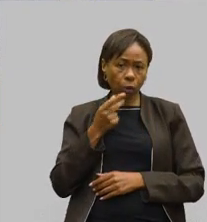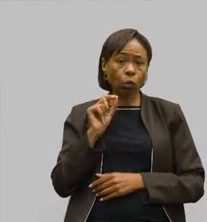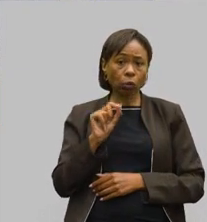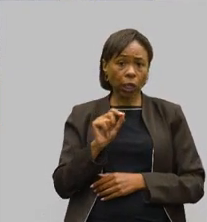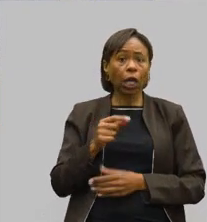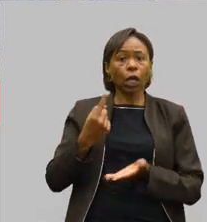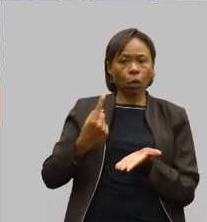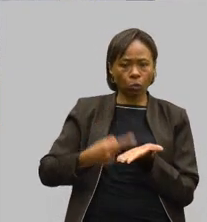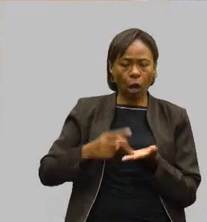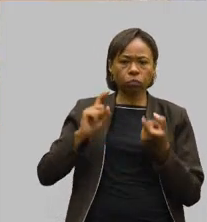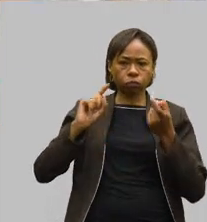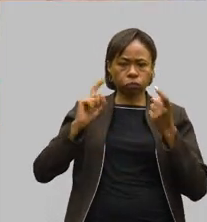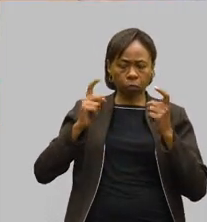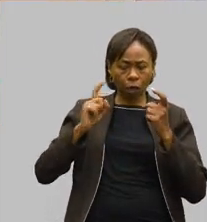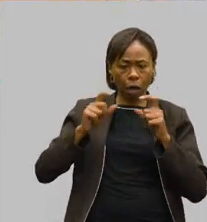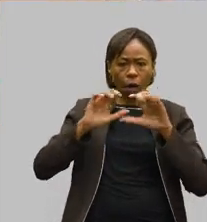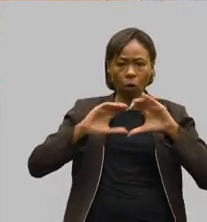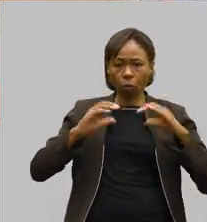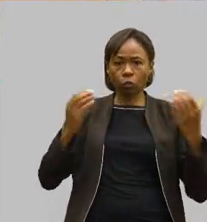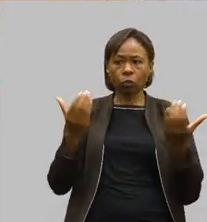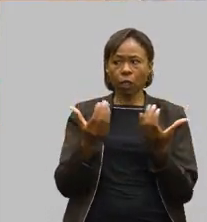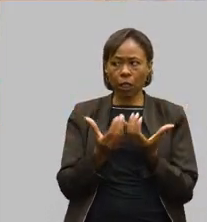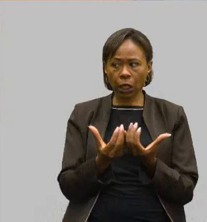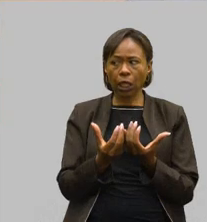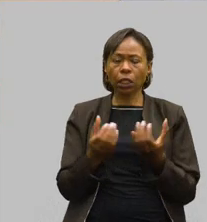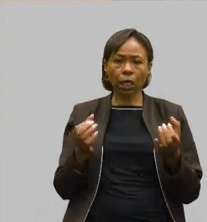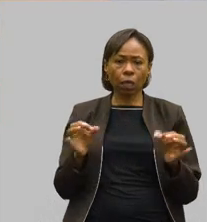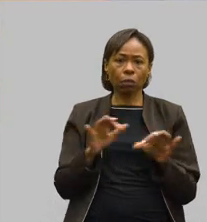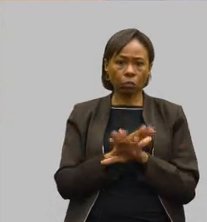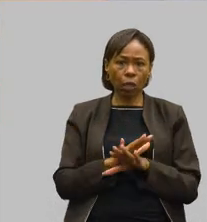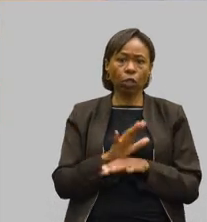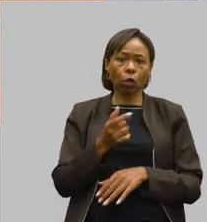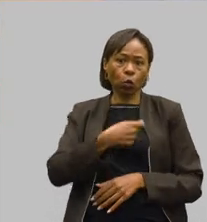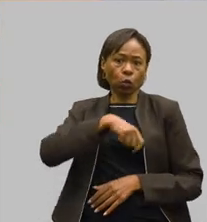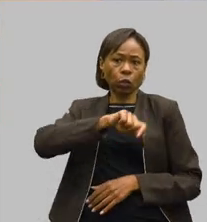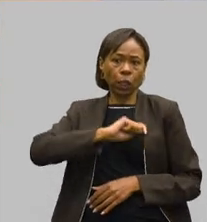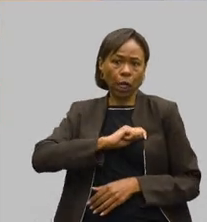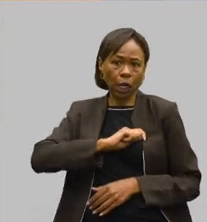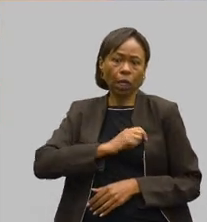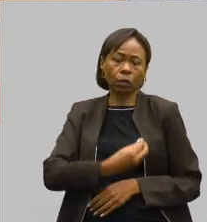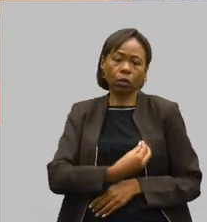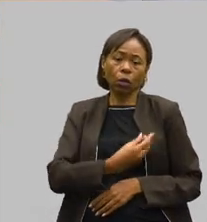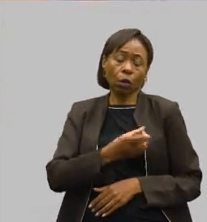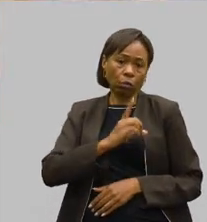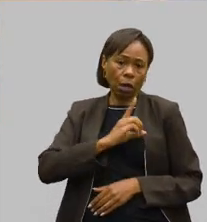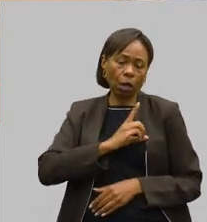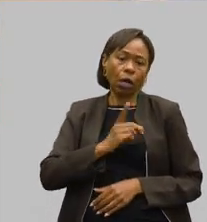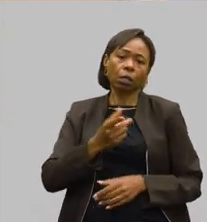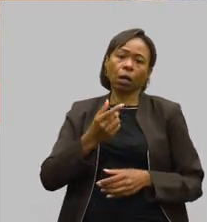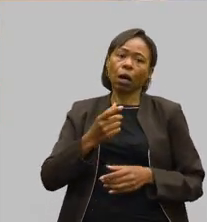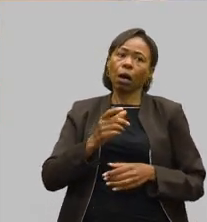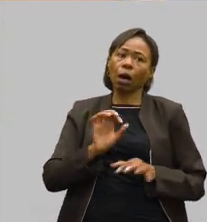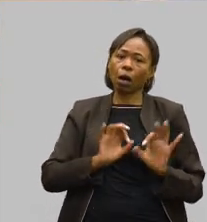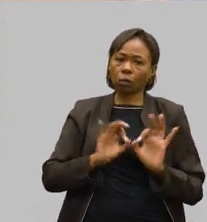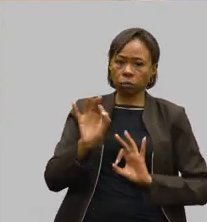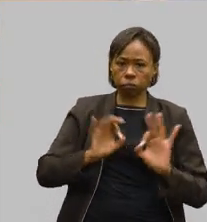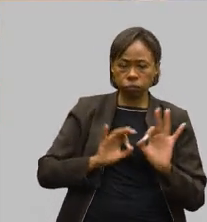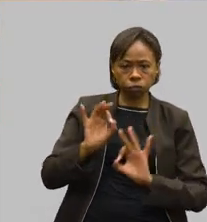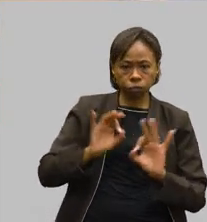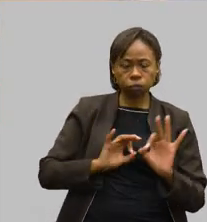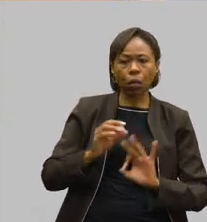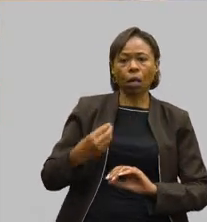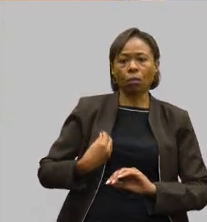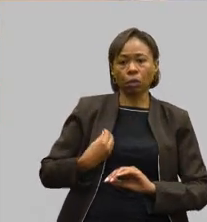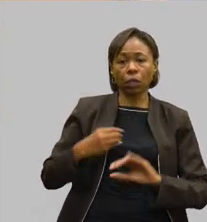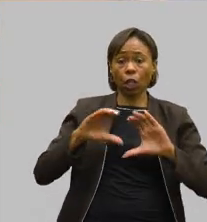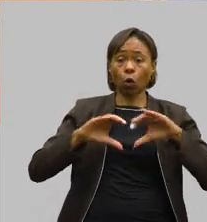conferência e ela foi delegada e foram eleitos oito delegados tão aptos a poder participar da construção da Conferência